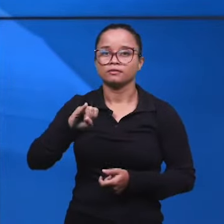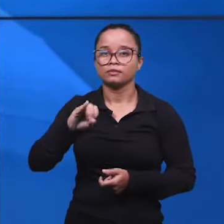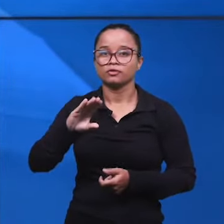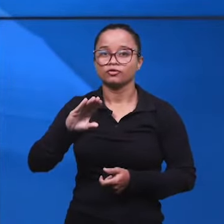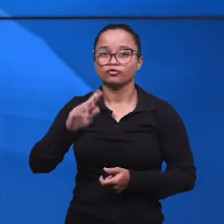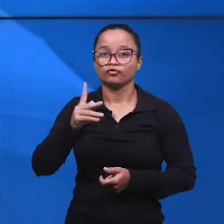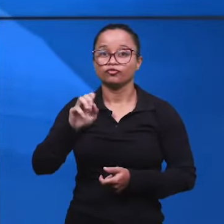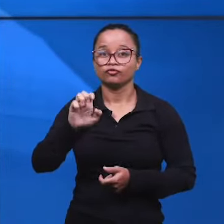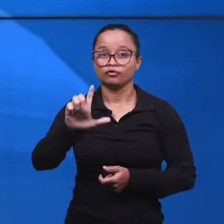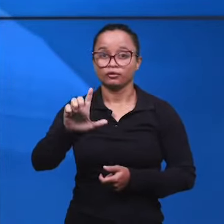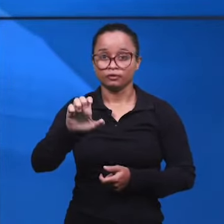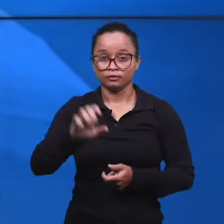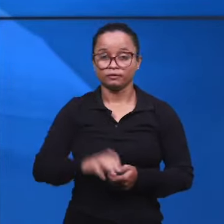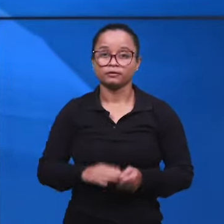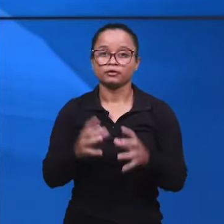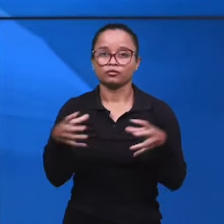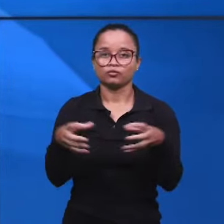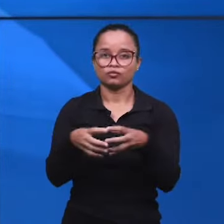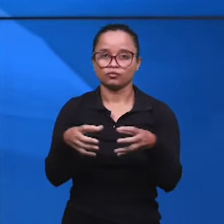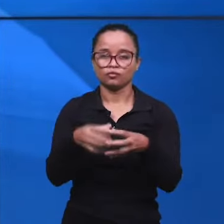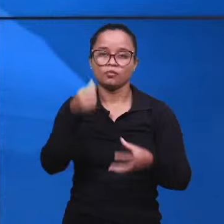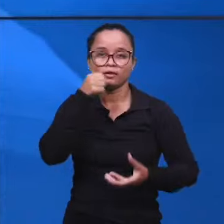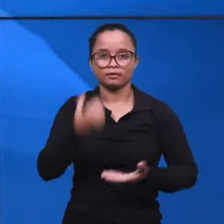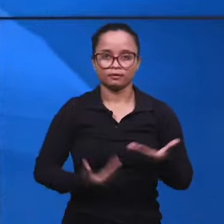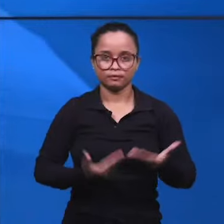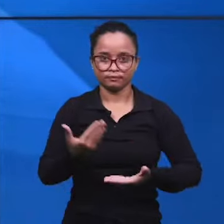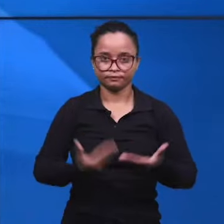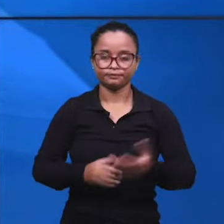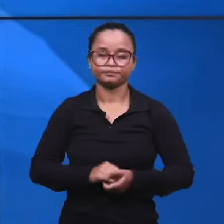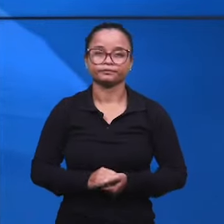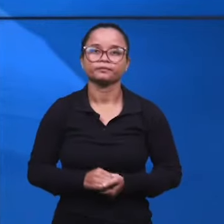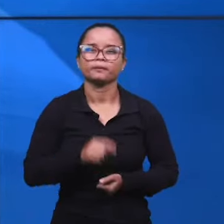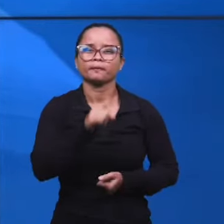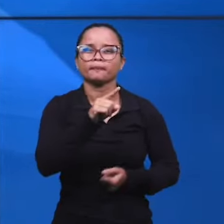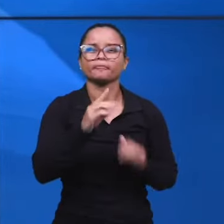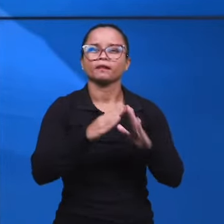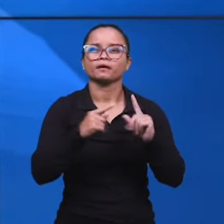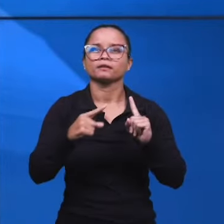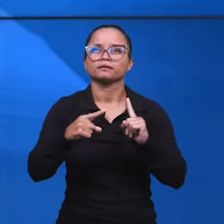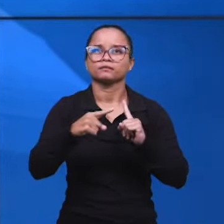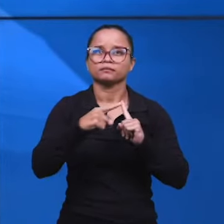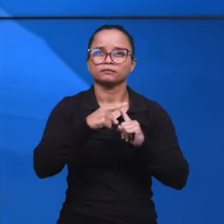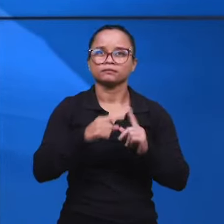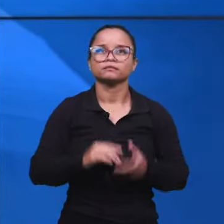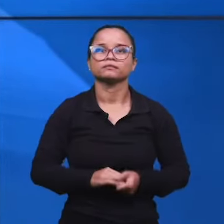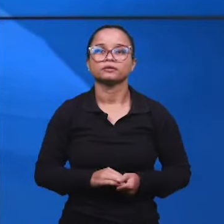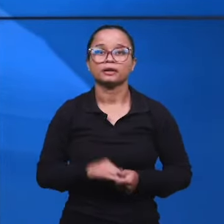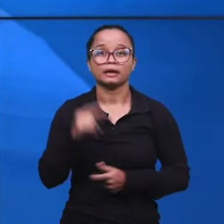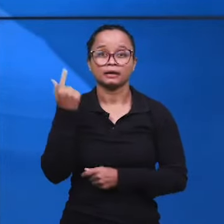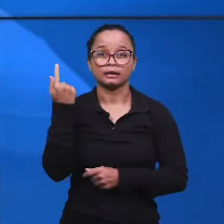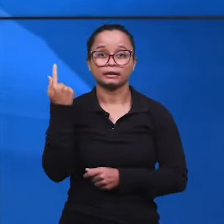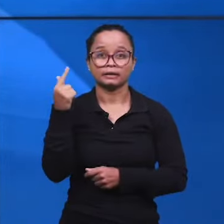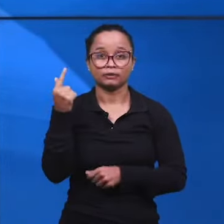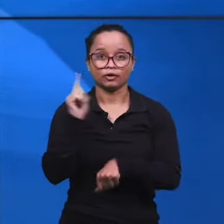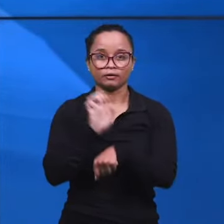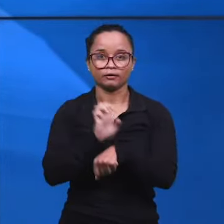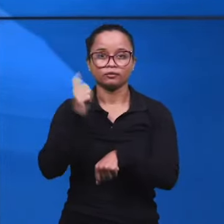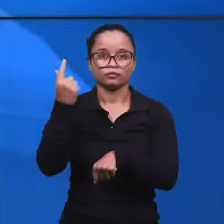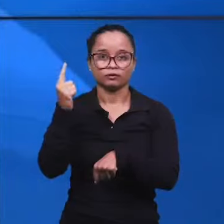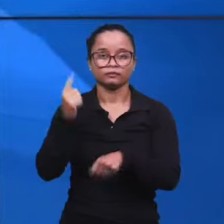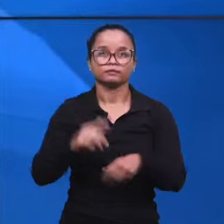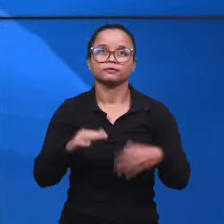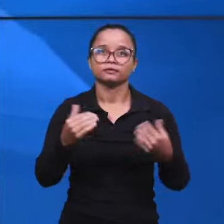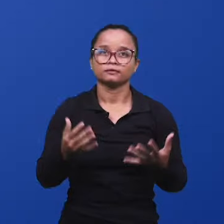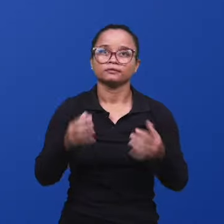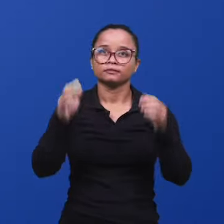Michele Maria, ela é do grupo de senhora da nossa Igreja em Novo Gama, lá em Goiás. Irmã Michele, a par do